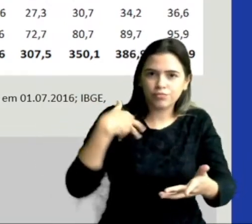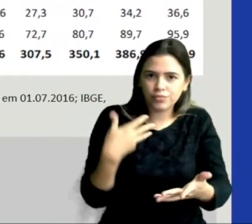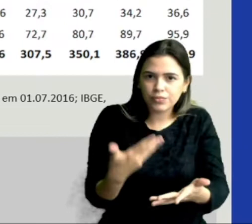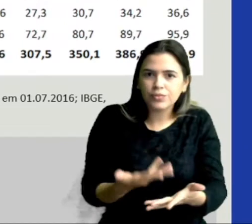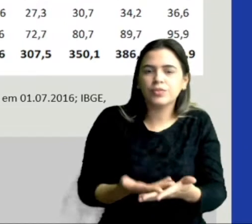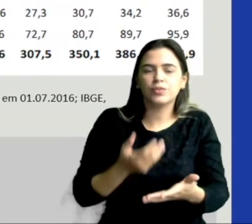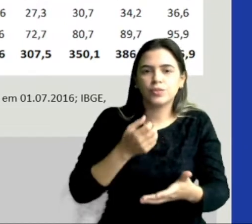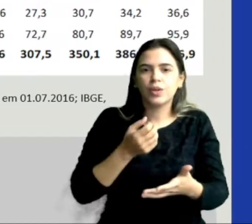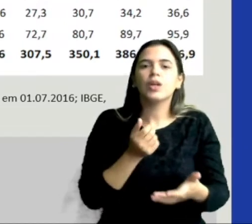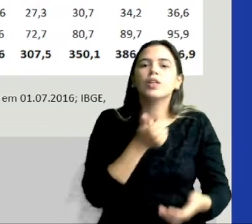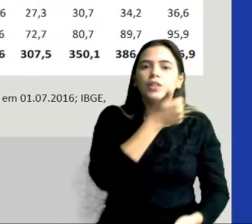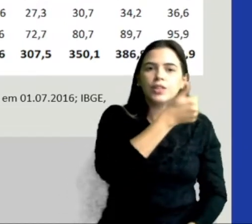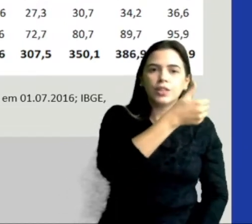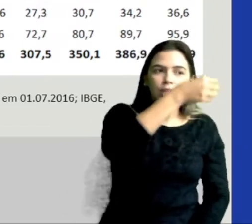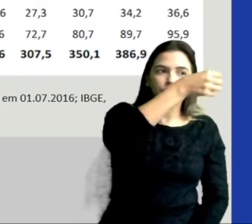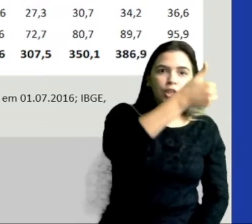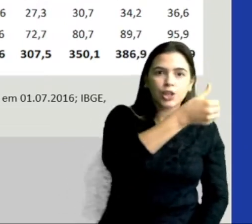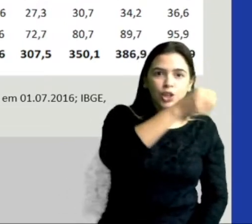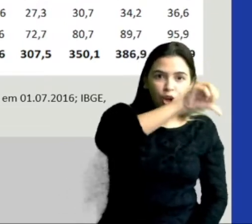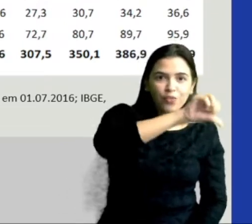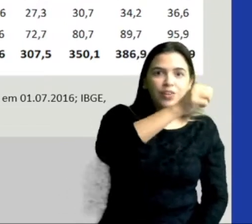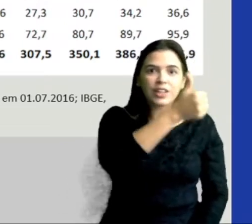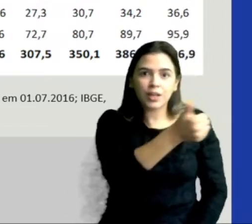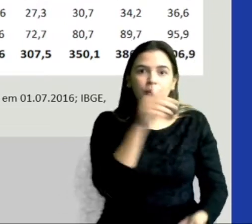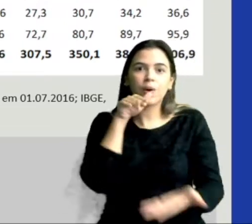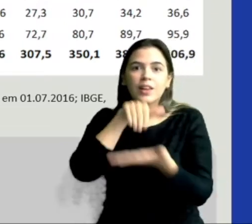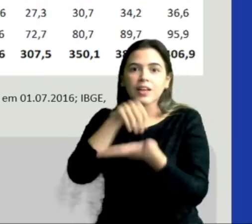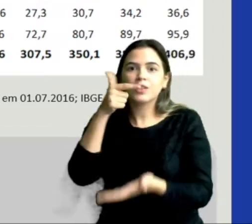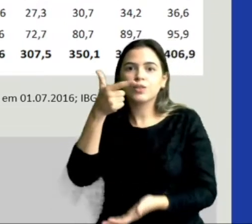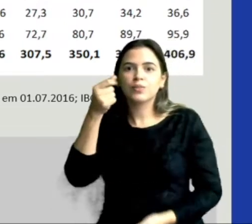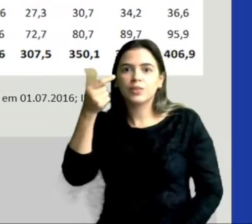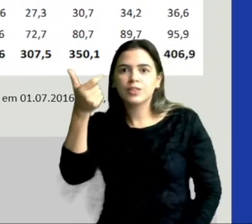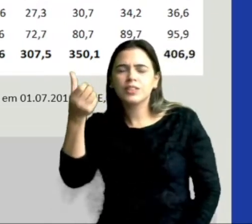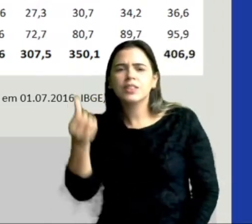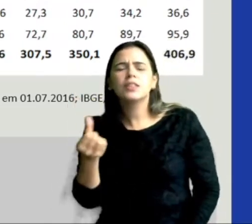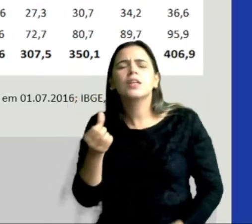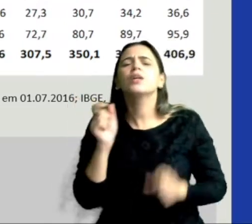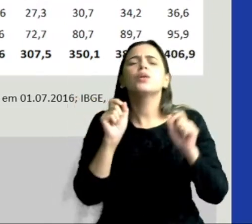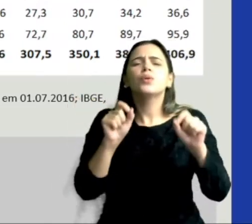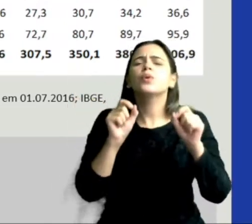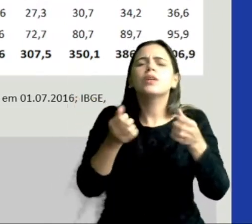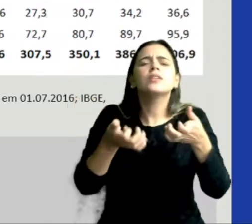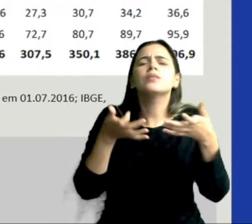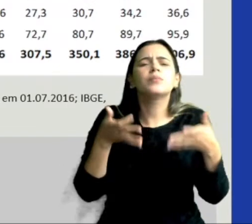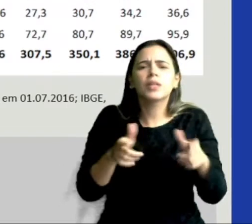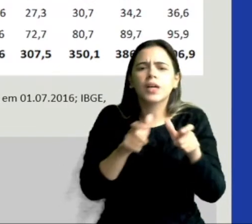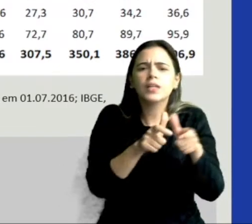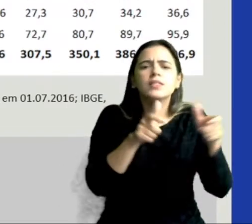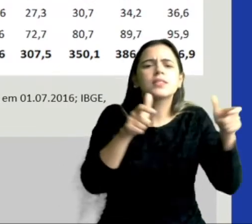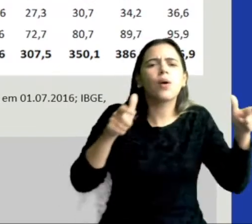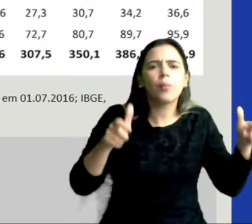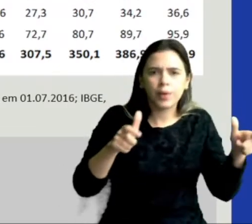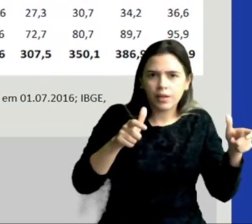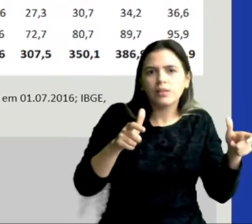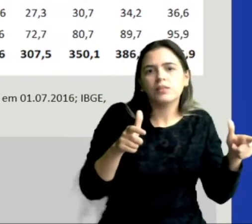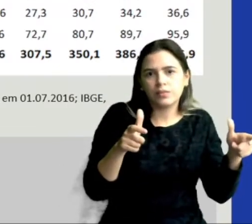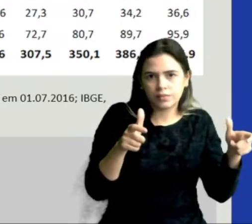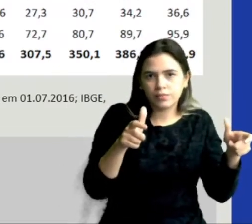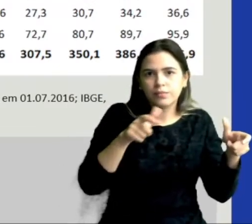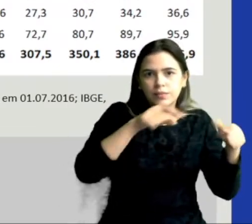1991 até 2016. Em todos eles, o que justifica esse aumento aqui, ó, nos valores da densidade